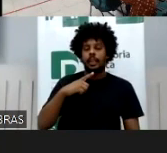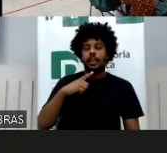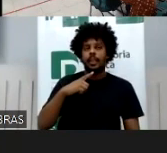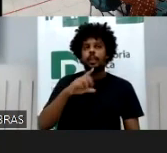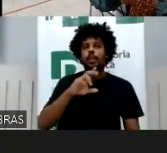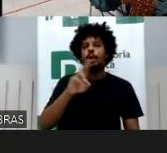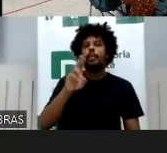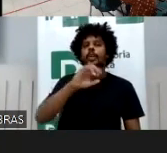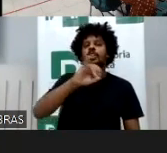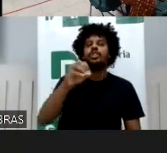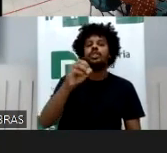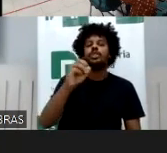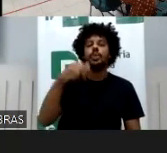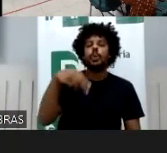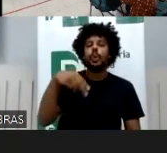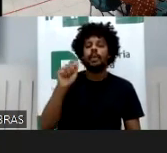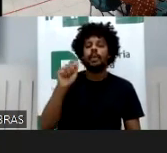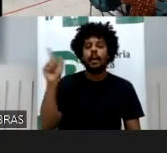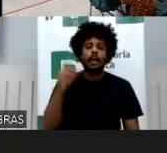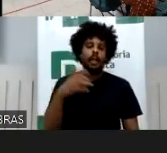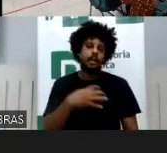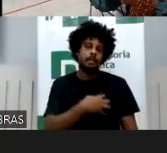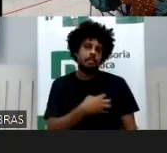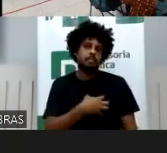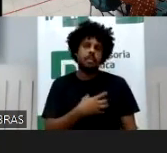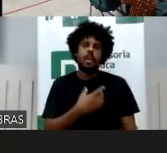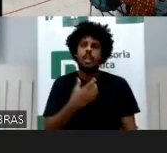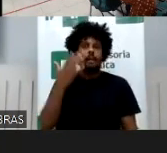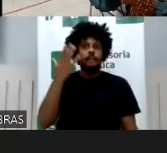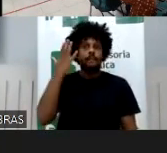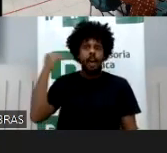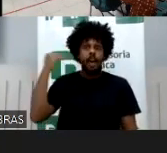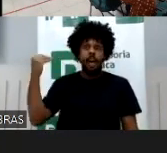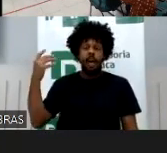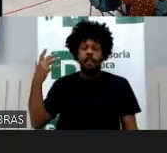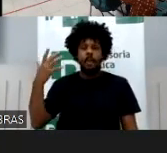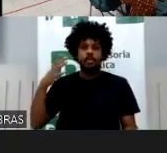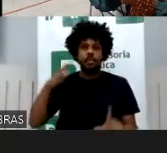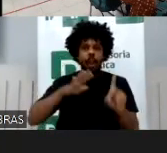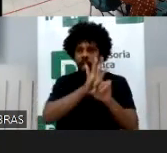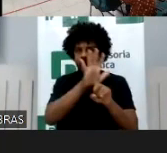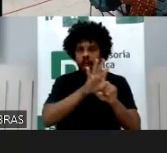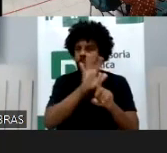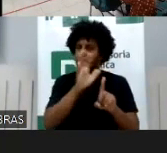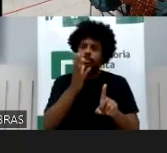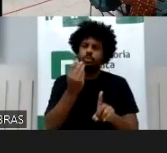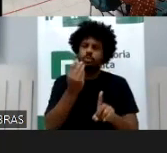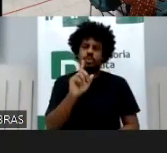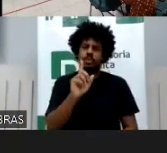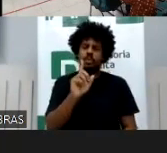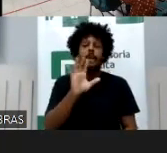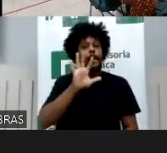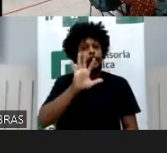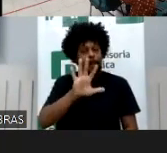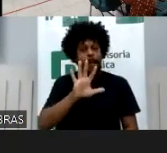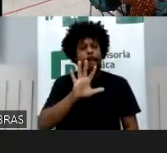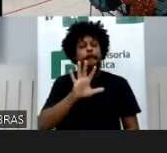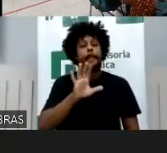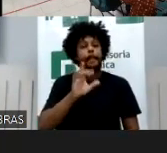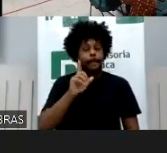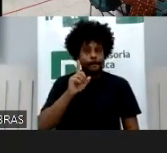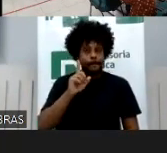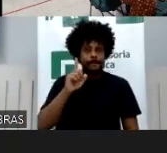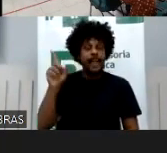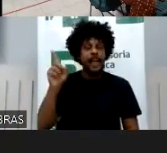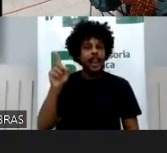baiana, é uma blogueira bem menor, de alcance bem menor, mas uma mulher interessante que teve um insight assim, ela